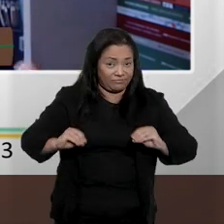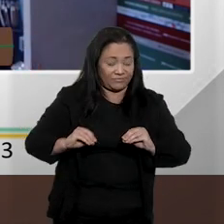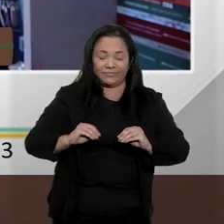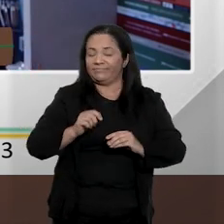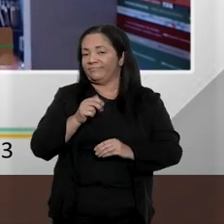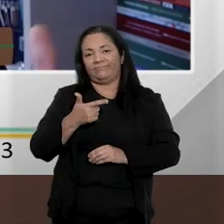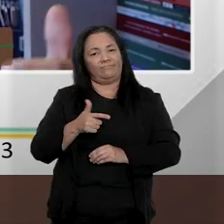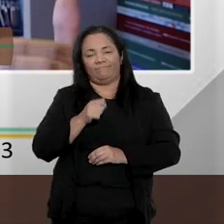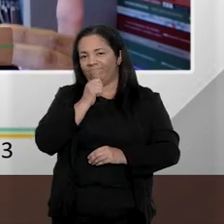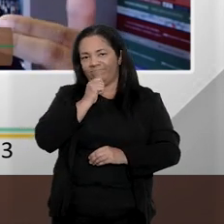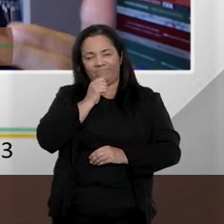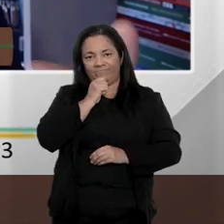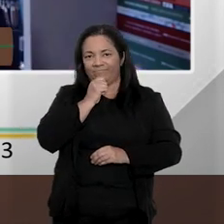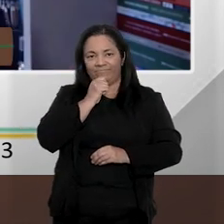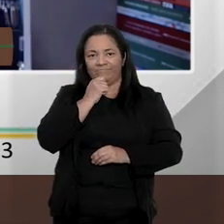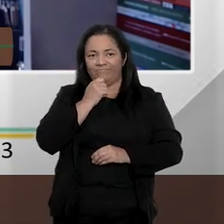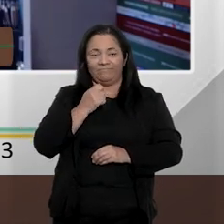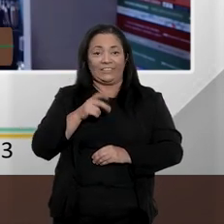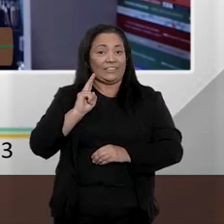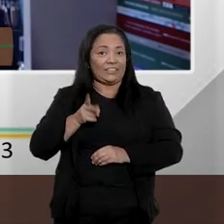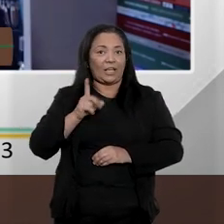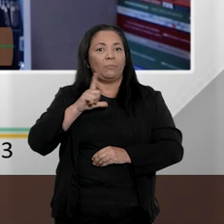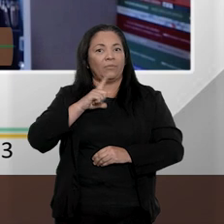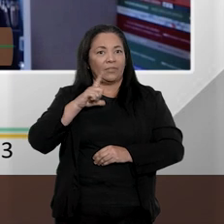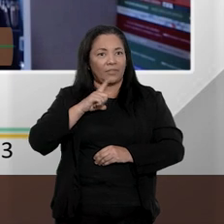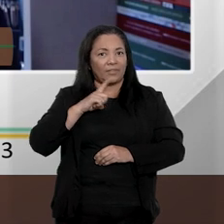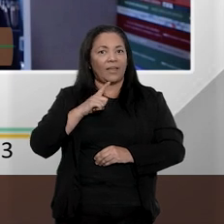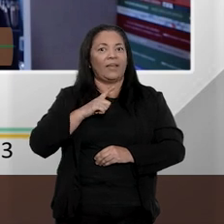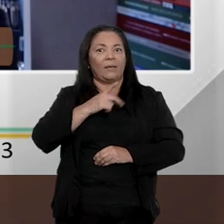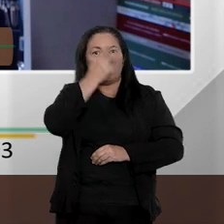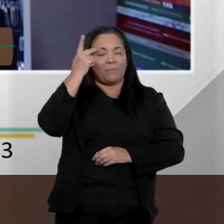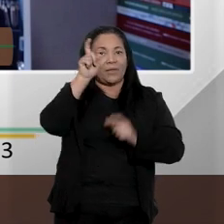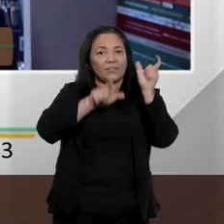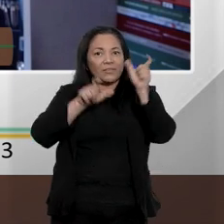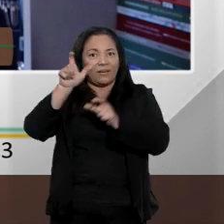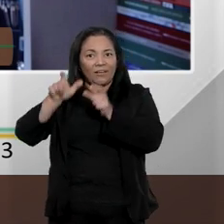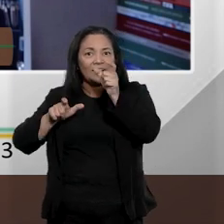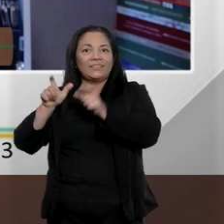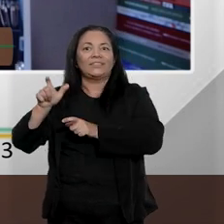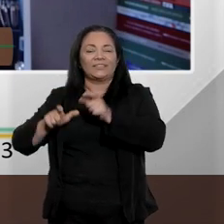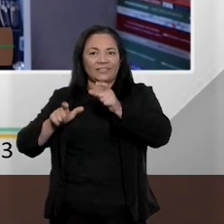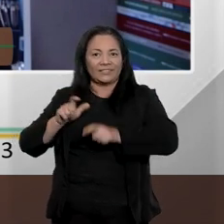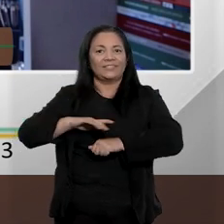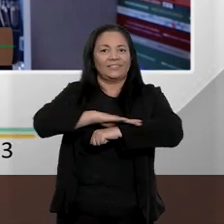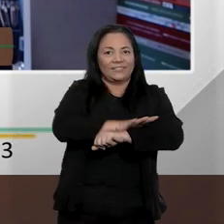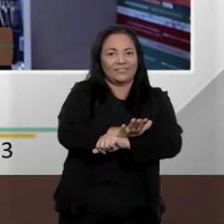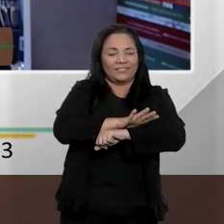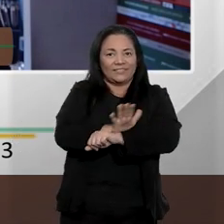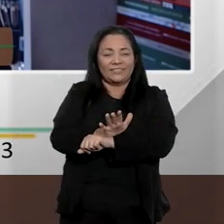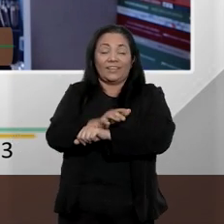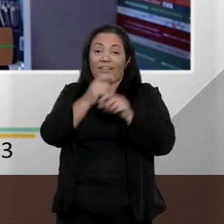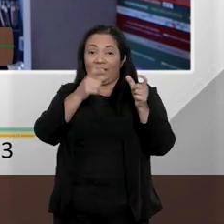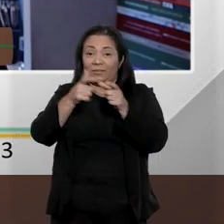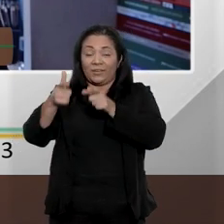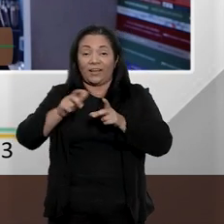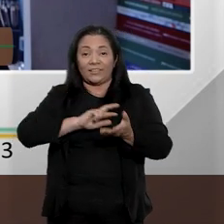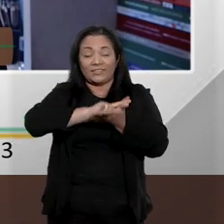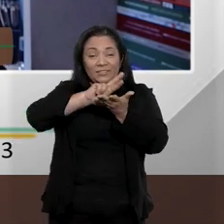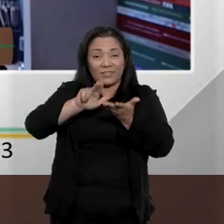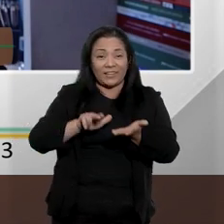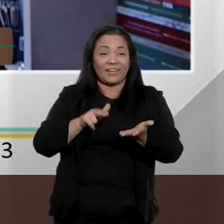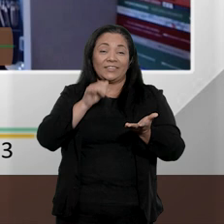ele está sempre um passo à frente. Enquanto a gente está discutindo que a decisão é salutar,